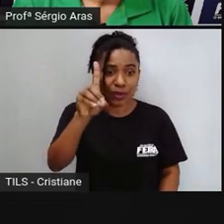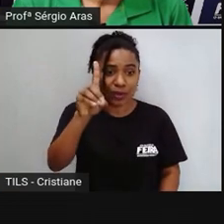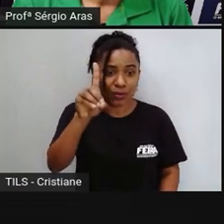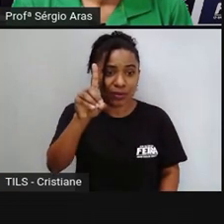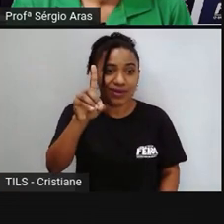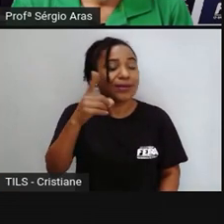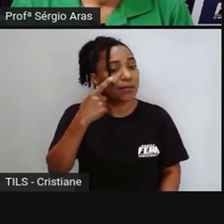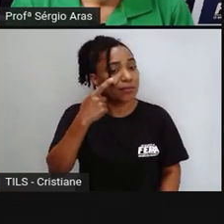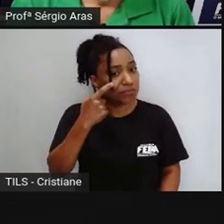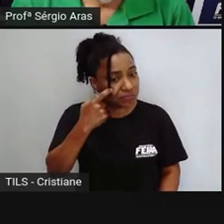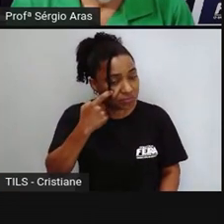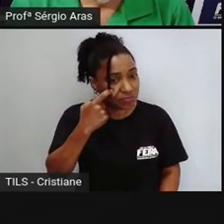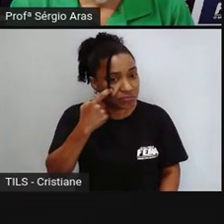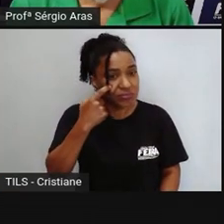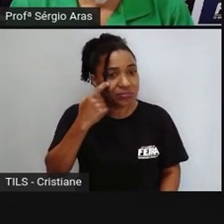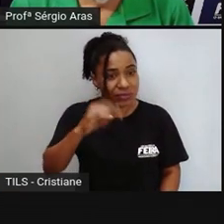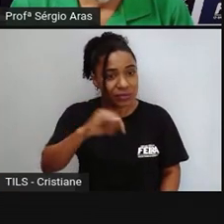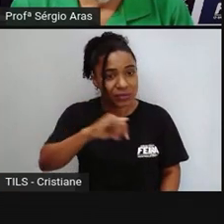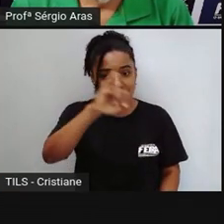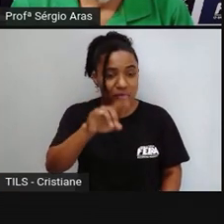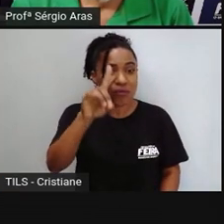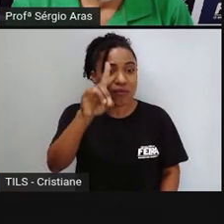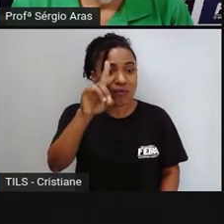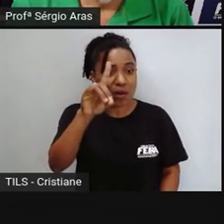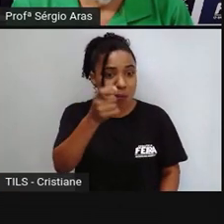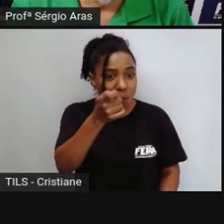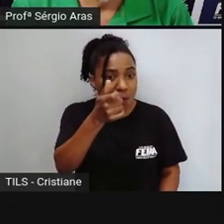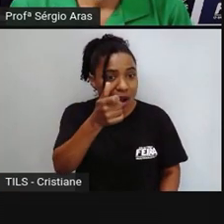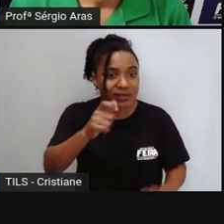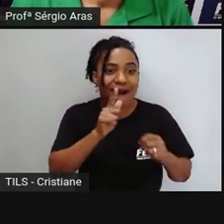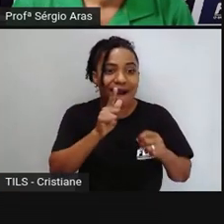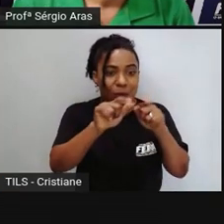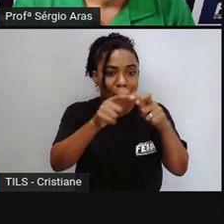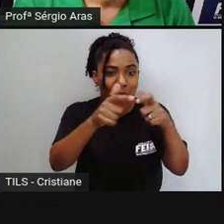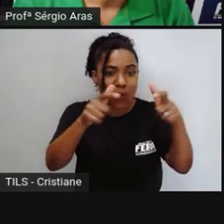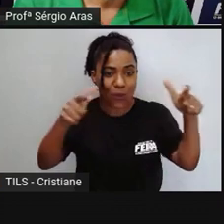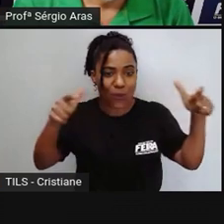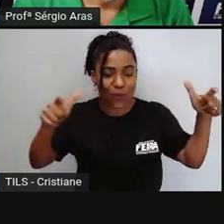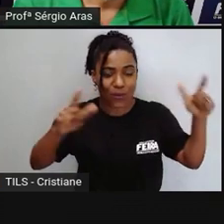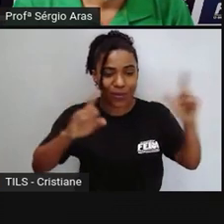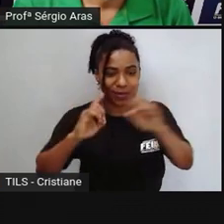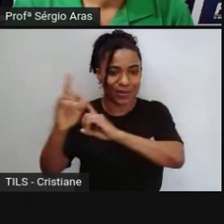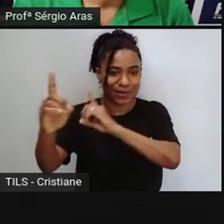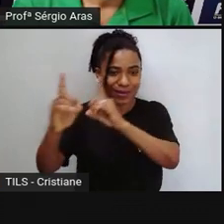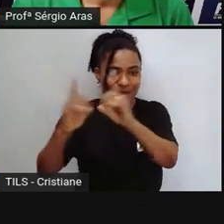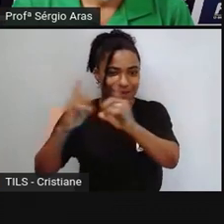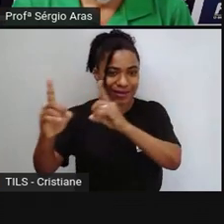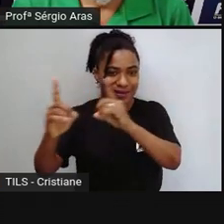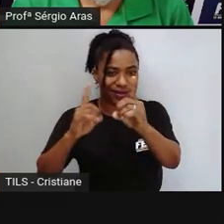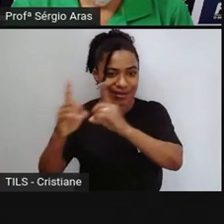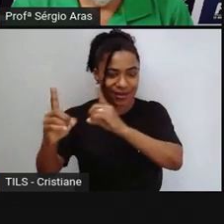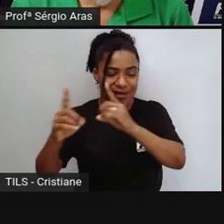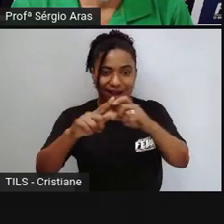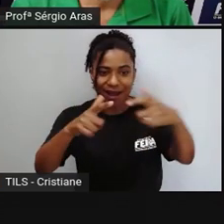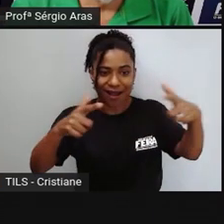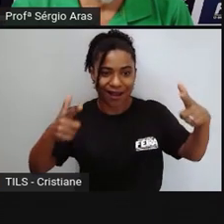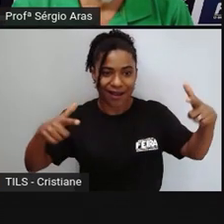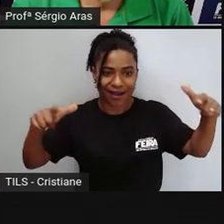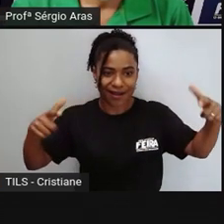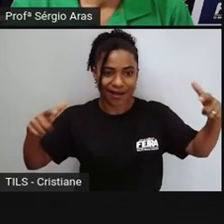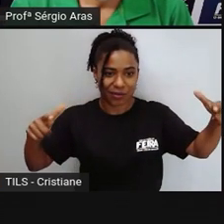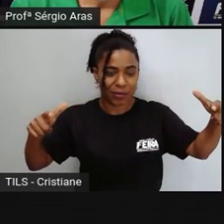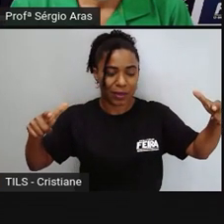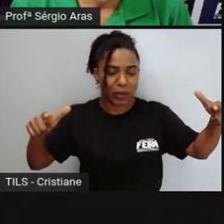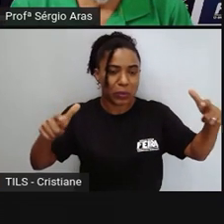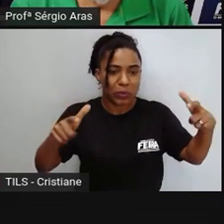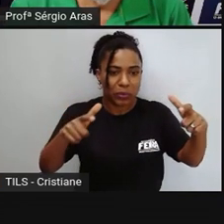eu ia dizer essa área outra coisa outra coisa por efeito da ação